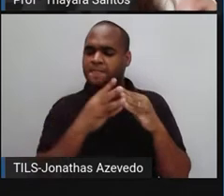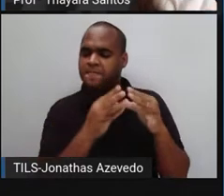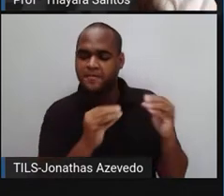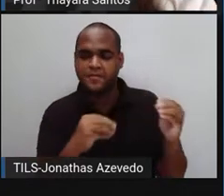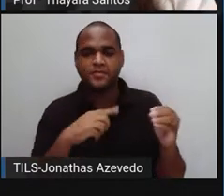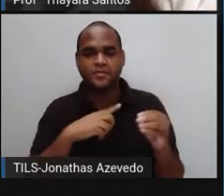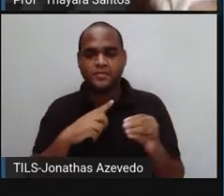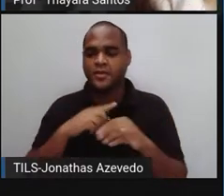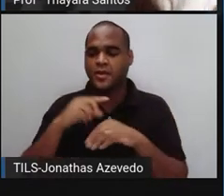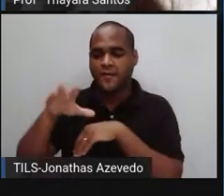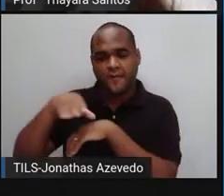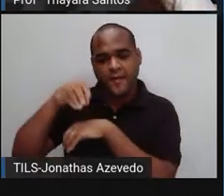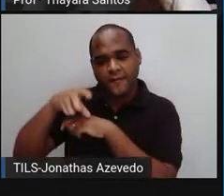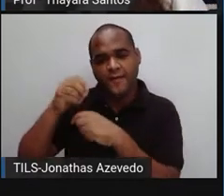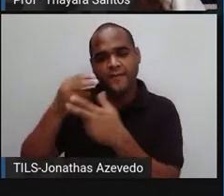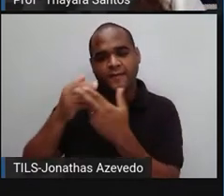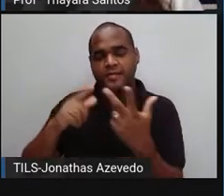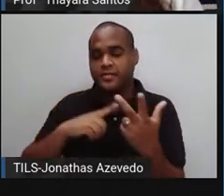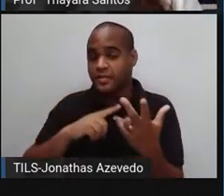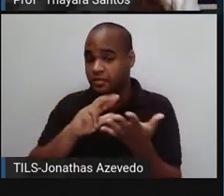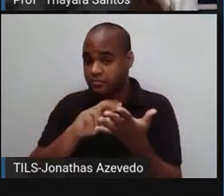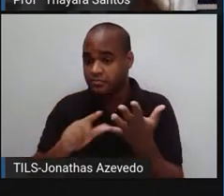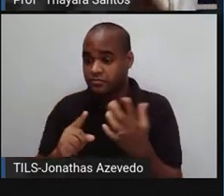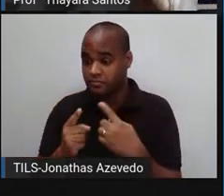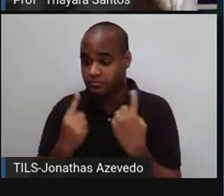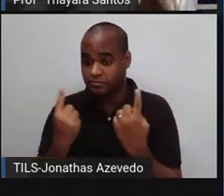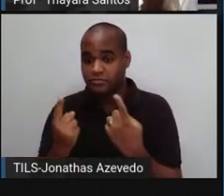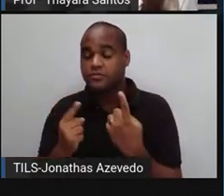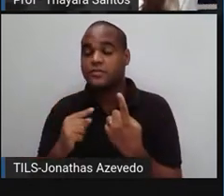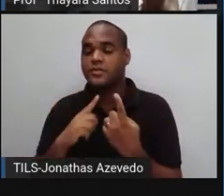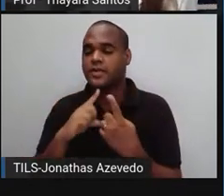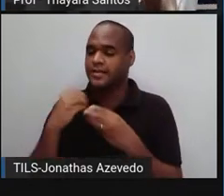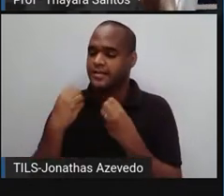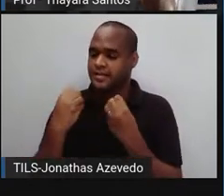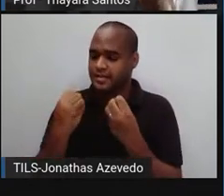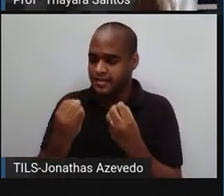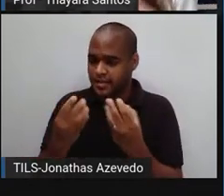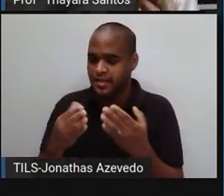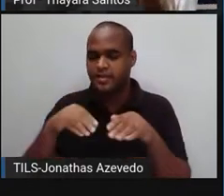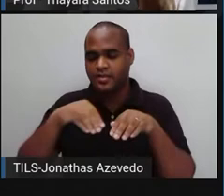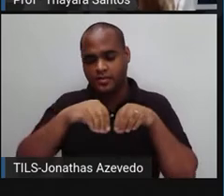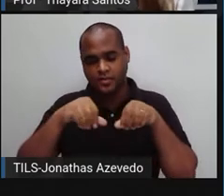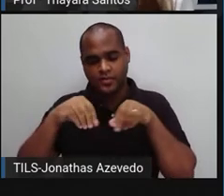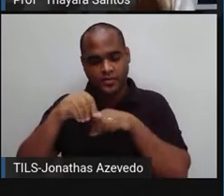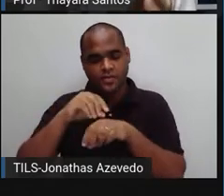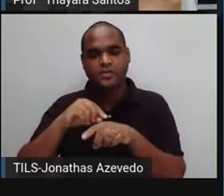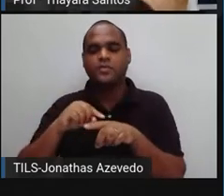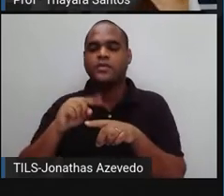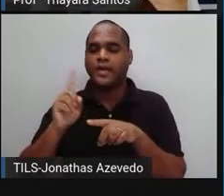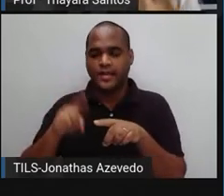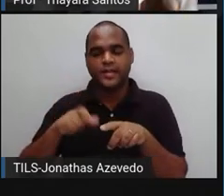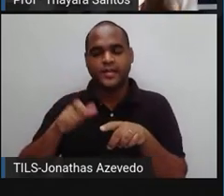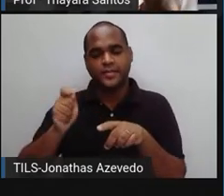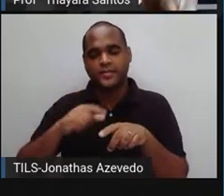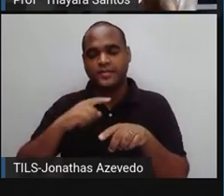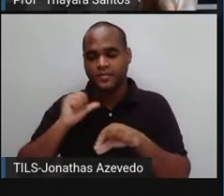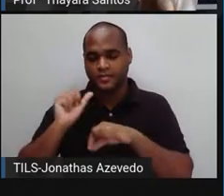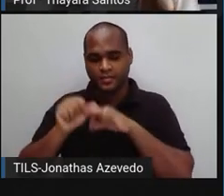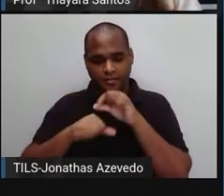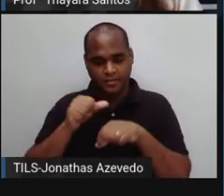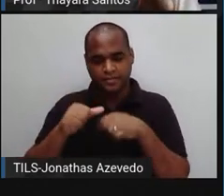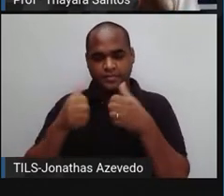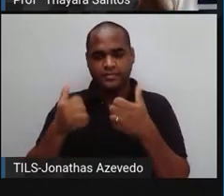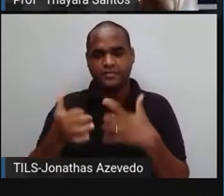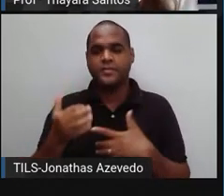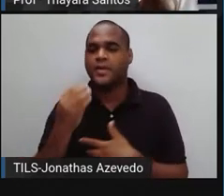Eles pegam esses nutrientes que estavam naquele organismo que morreu e devolvem esses nutrientes para o solo, para que outros organismos possam reaproveitar